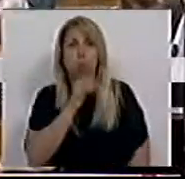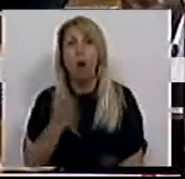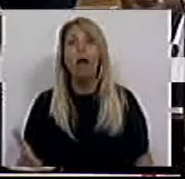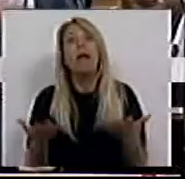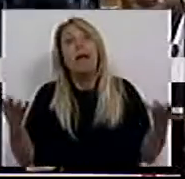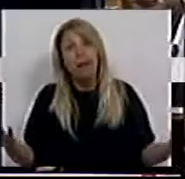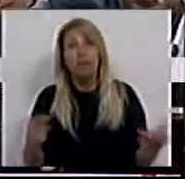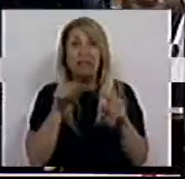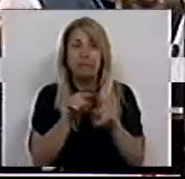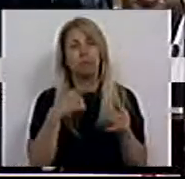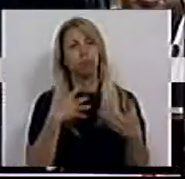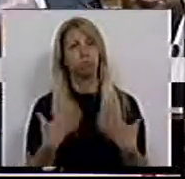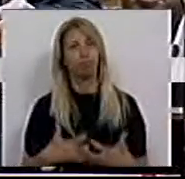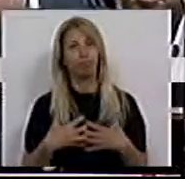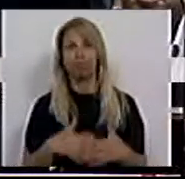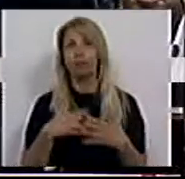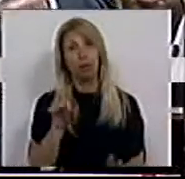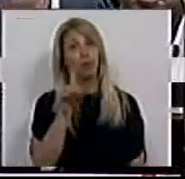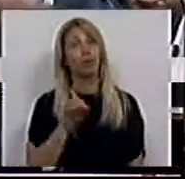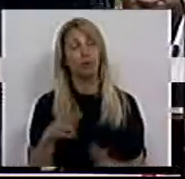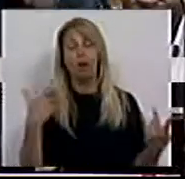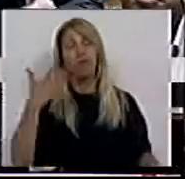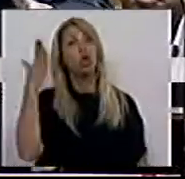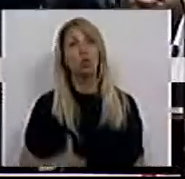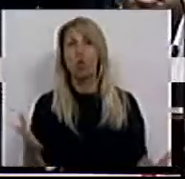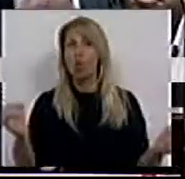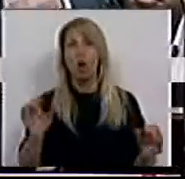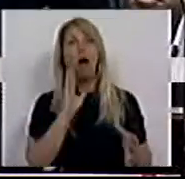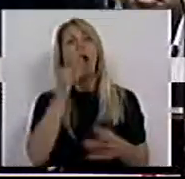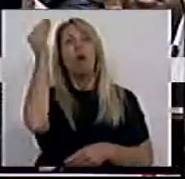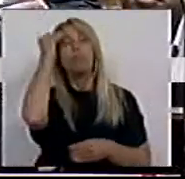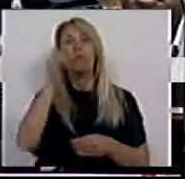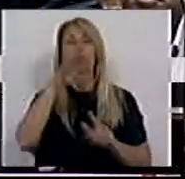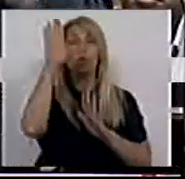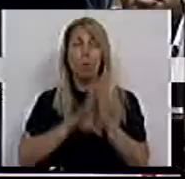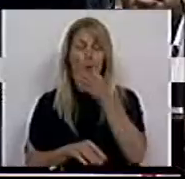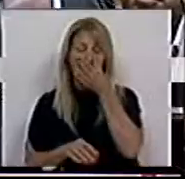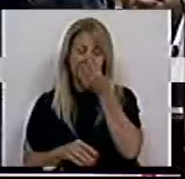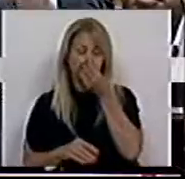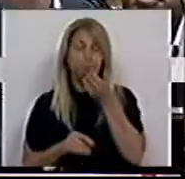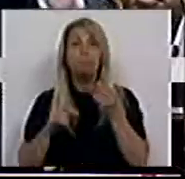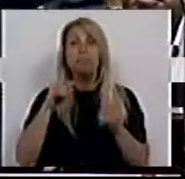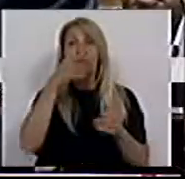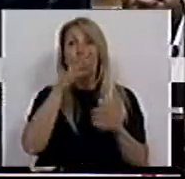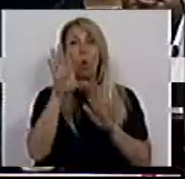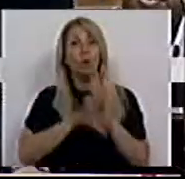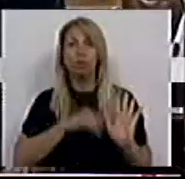são questionáveis e não fazem justiça aos professores precários que entregaram tanto à profissão durante tantos e tantos anos.